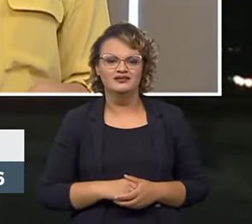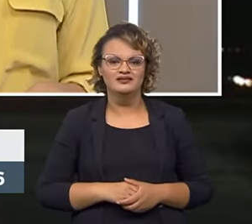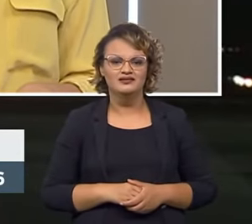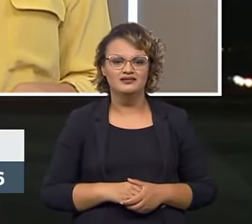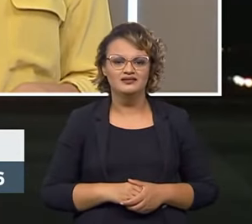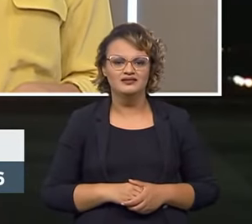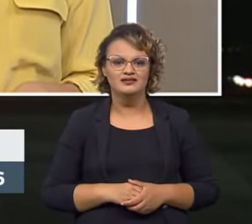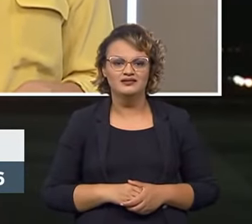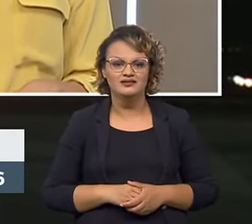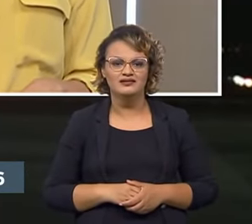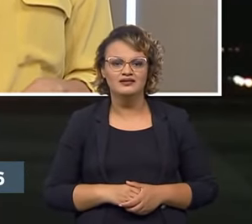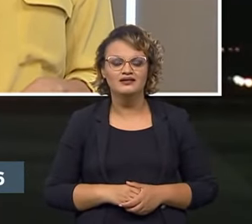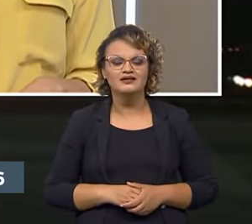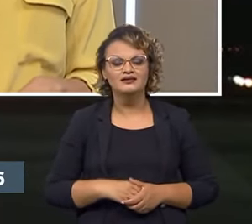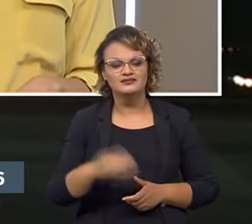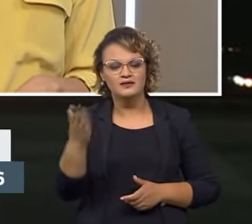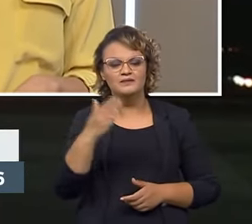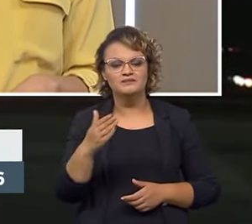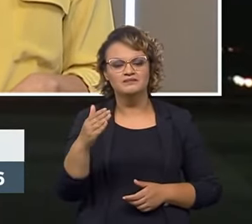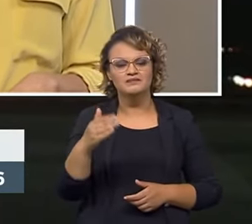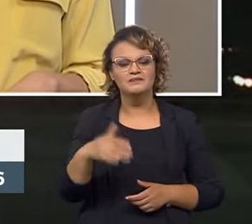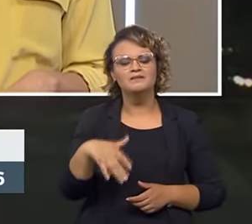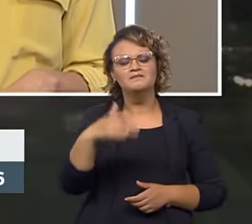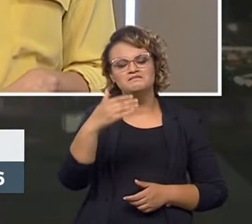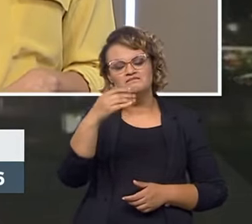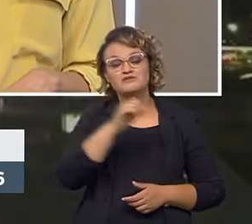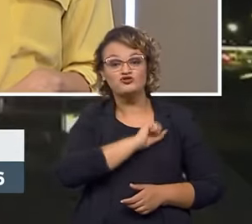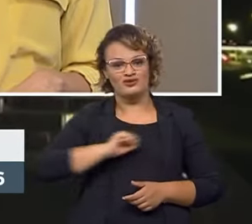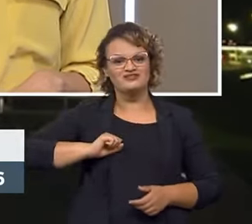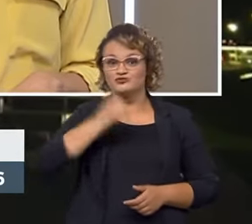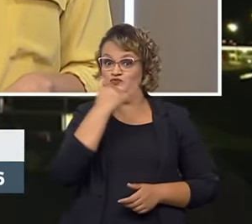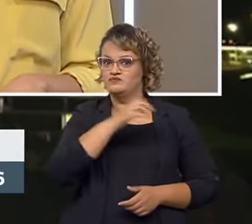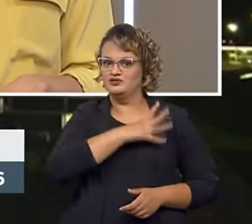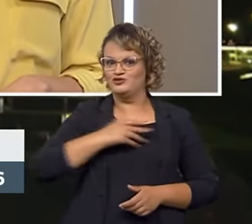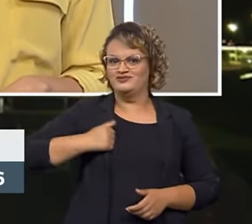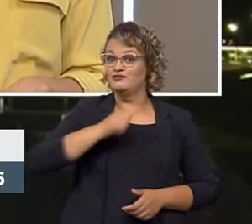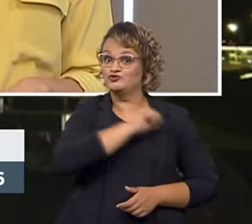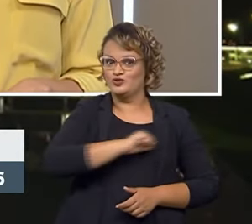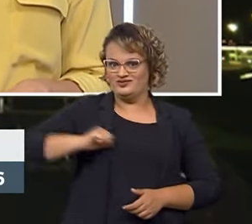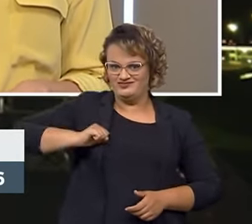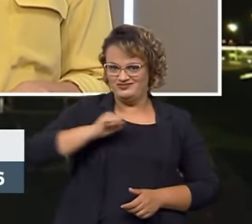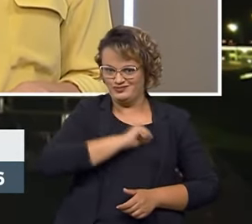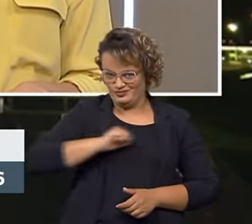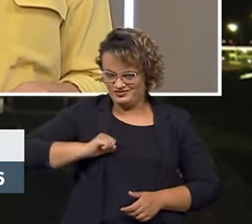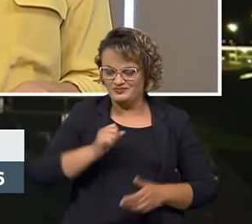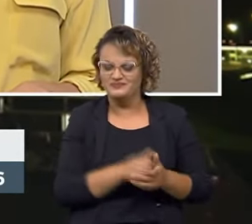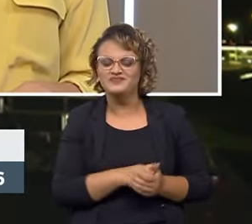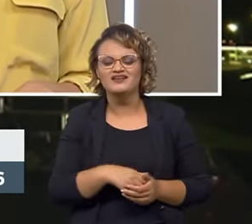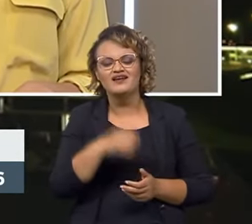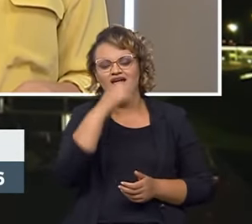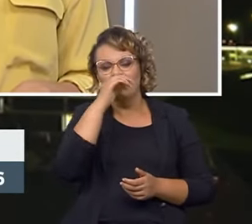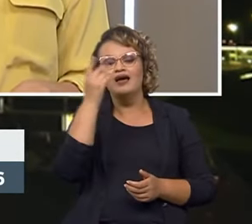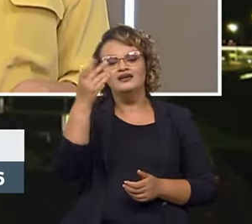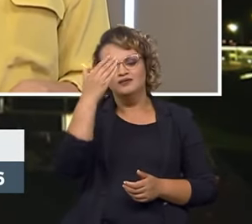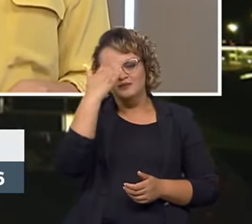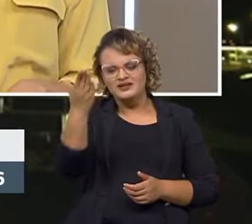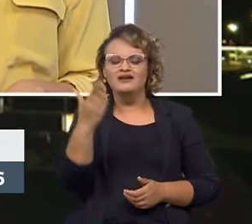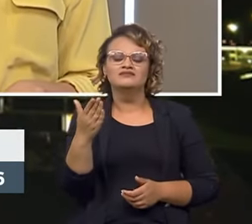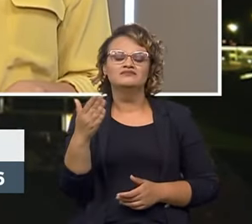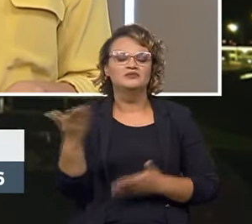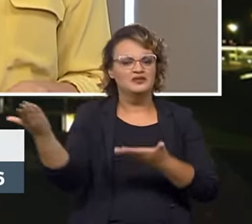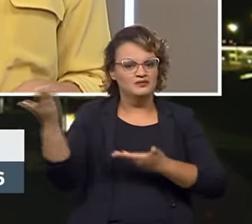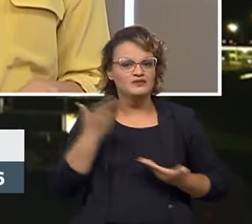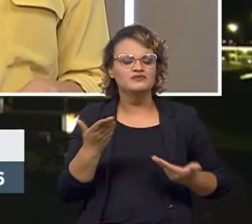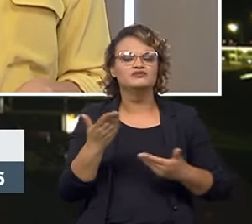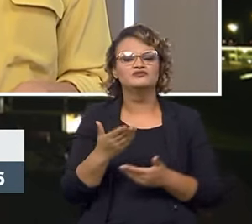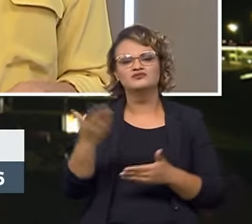Quero agradecer a todos. Marina, obrigado pela gentileza, pelo convite. Márcia também, pelo carisma. Presidente, mais uma vez aqui. Obrigado